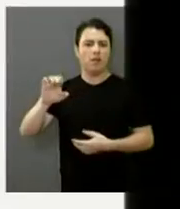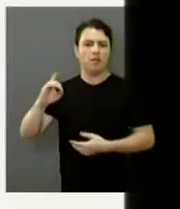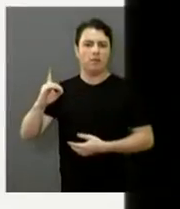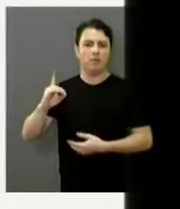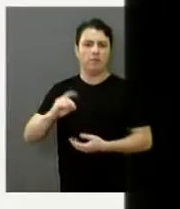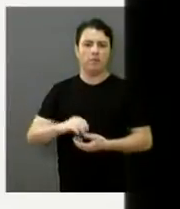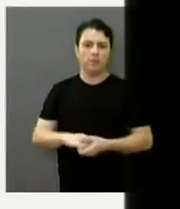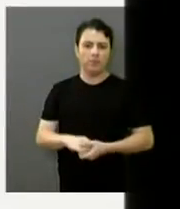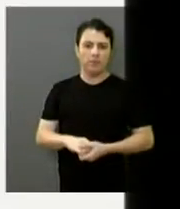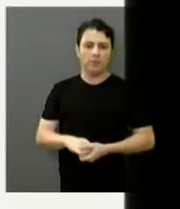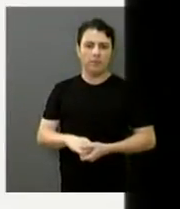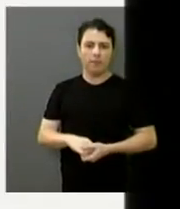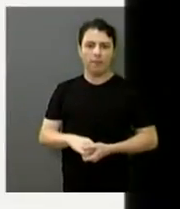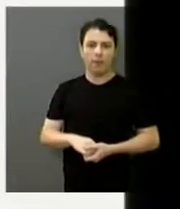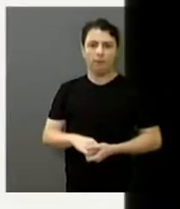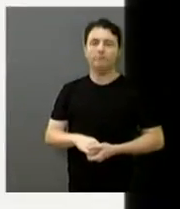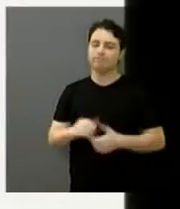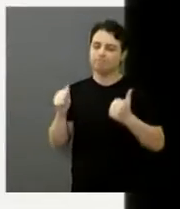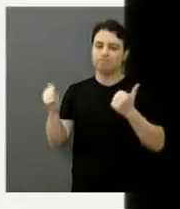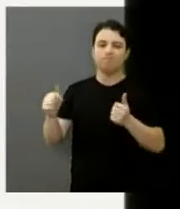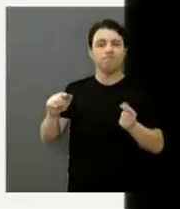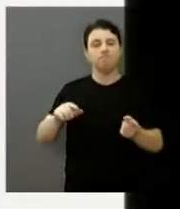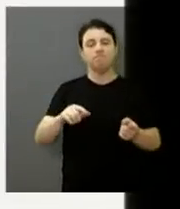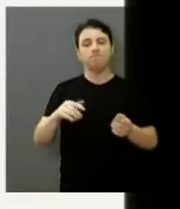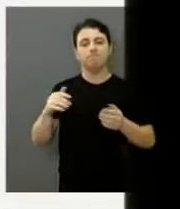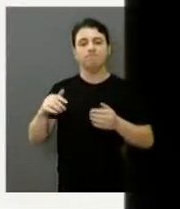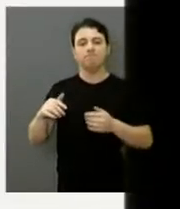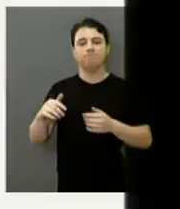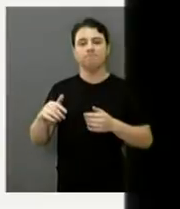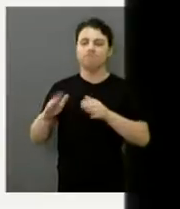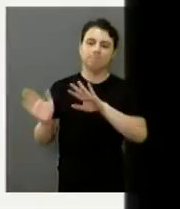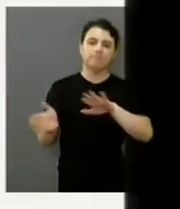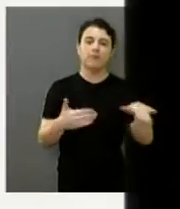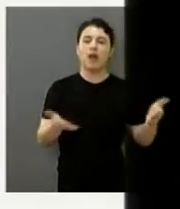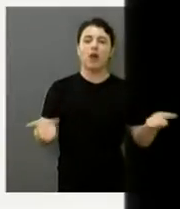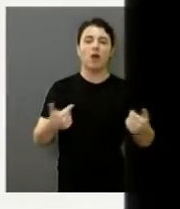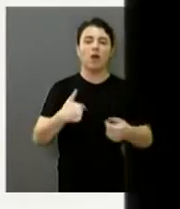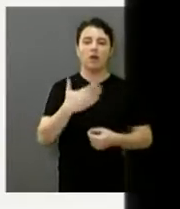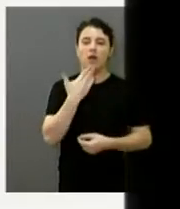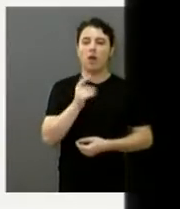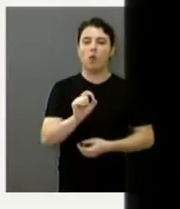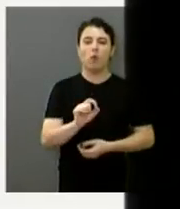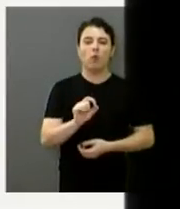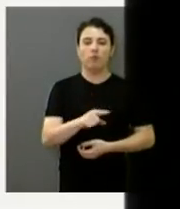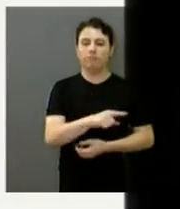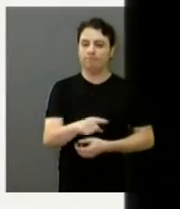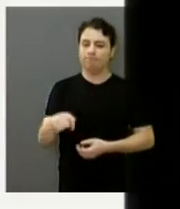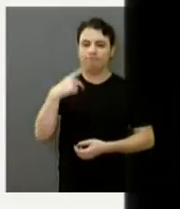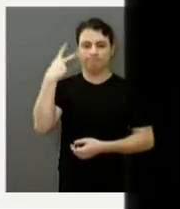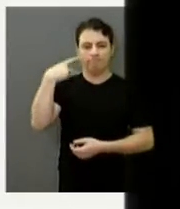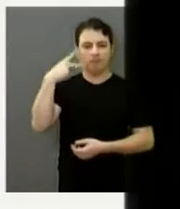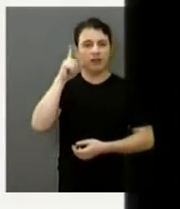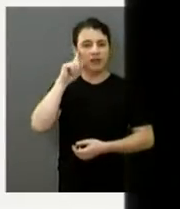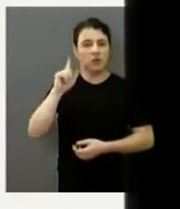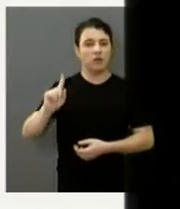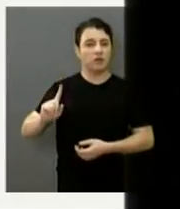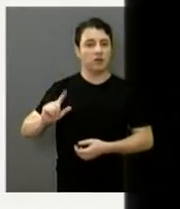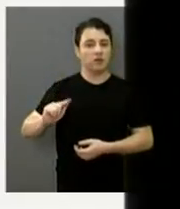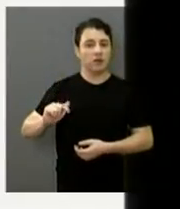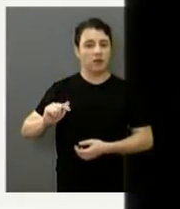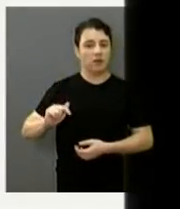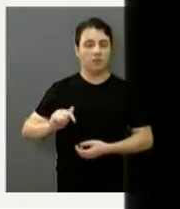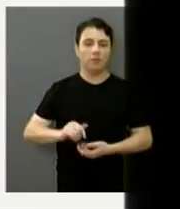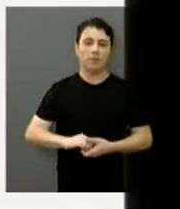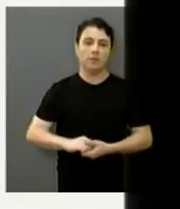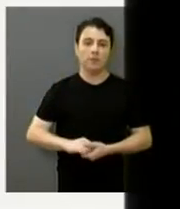Ficou muito bonita? Tá. Agora eu quero convidar os nobres vereadores. Nós teremos agora, dia 17 de maio,